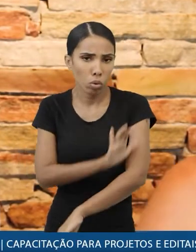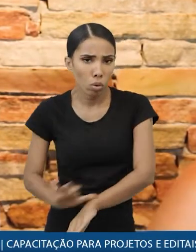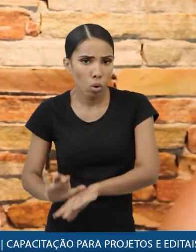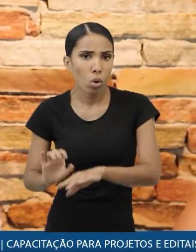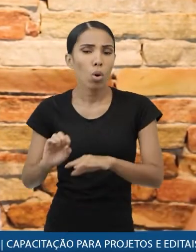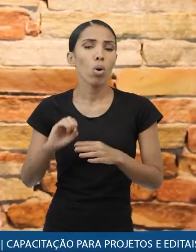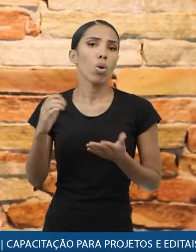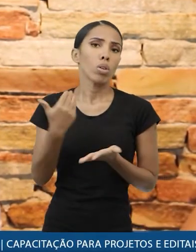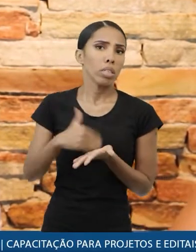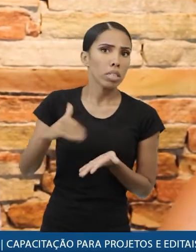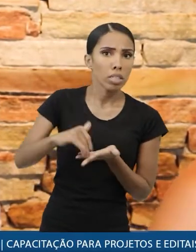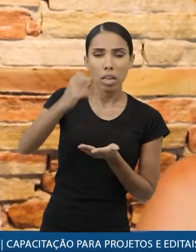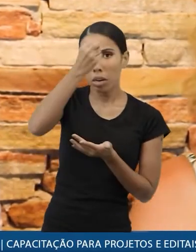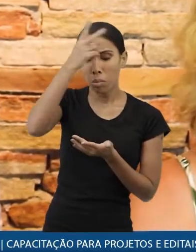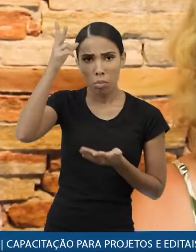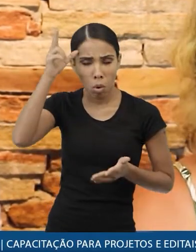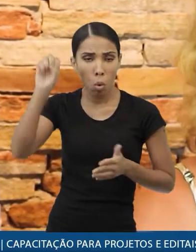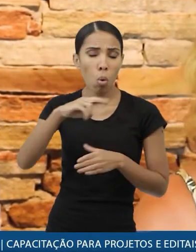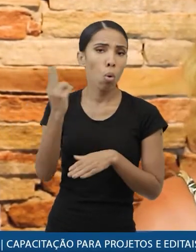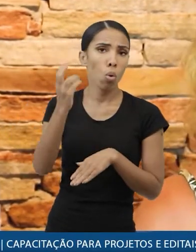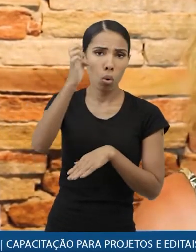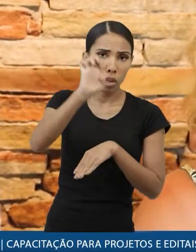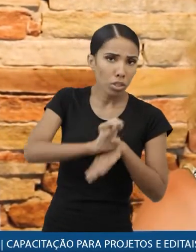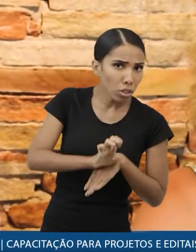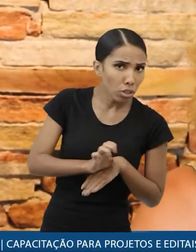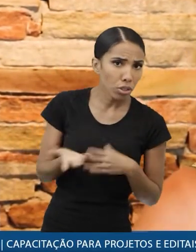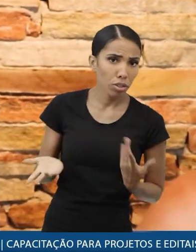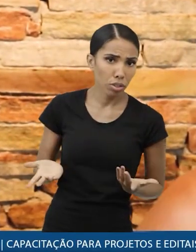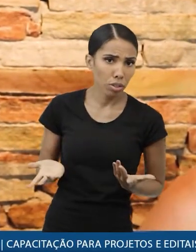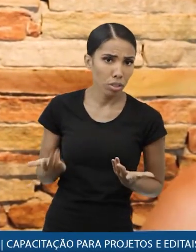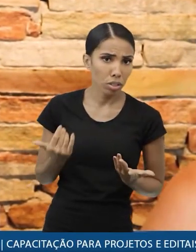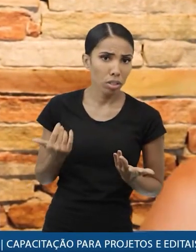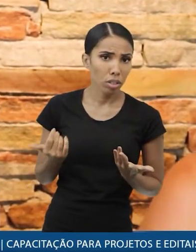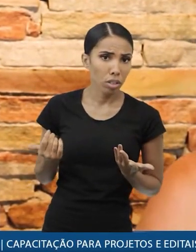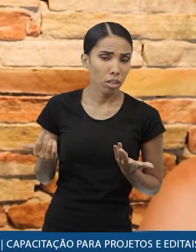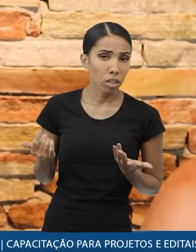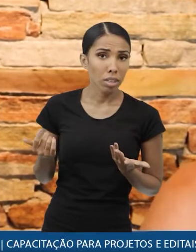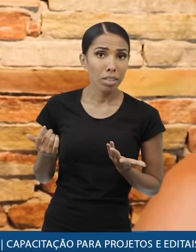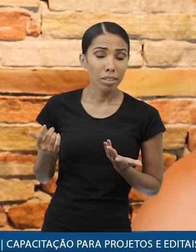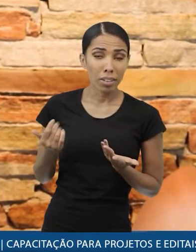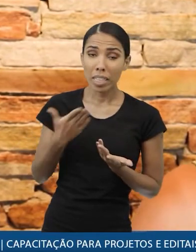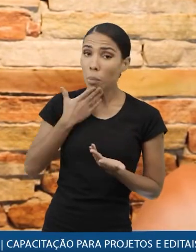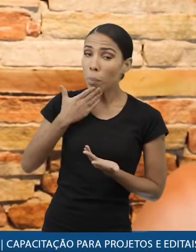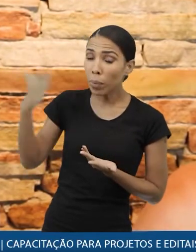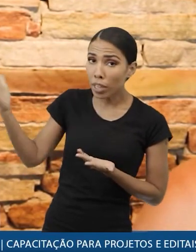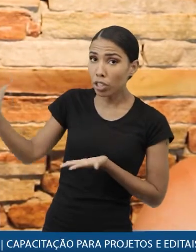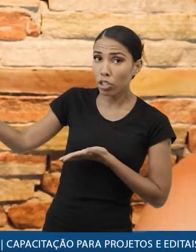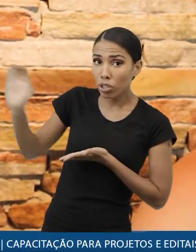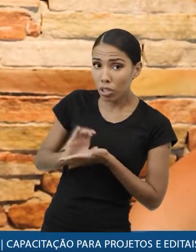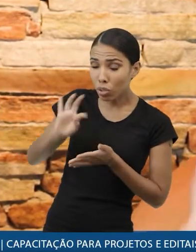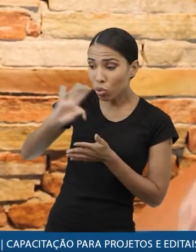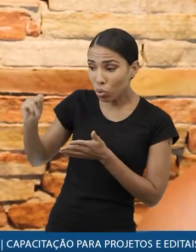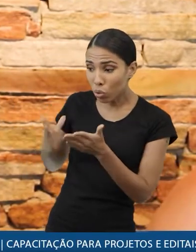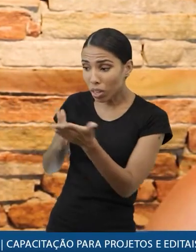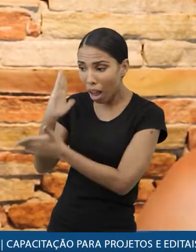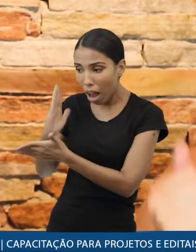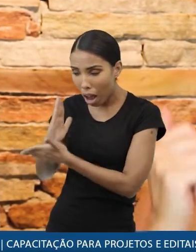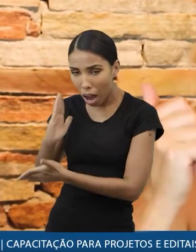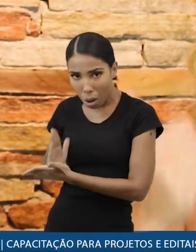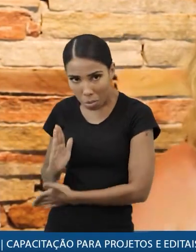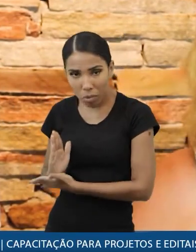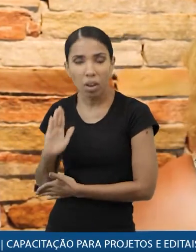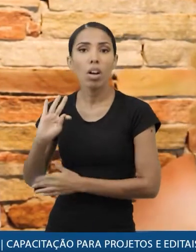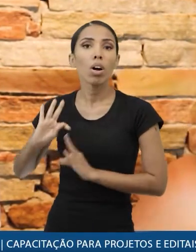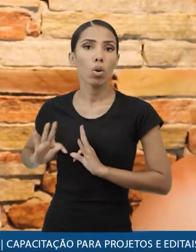seja a Secretaria Municipal de Cultura ou Estadual de Cultura se você está trabalhando com o Lei de Centio para depois que estiver tudo aprovado